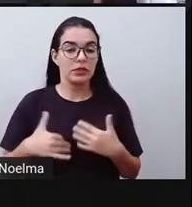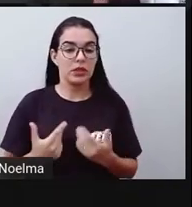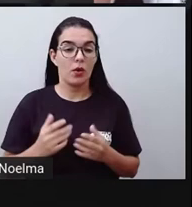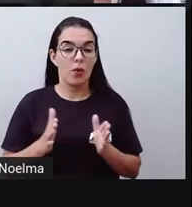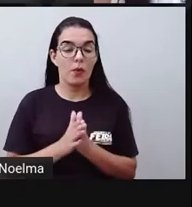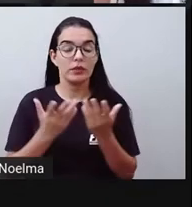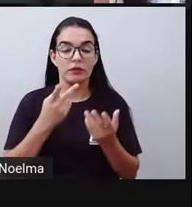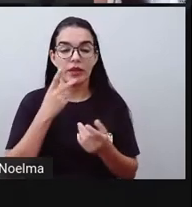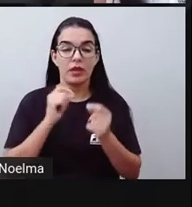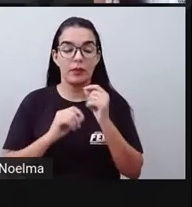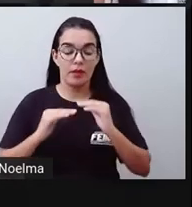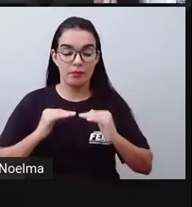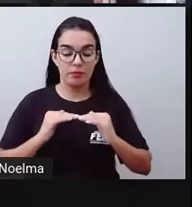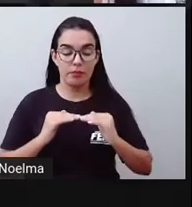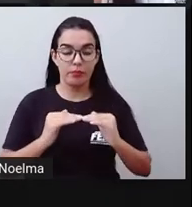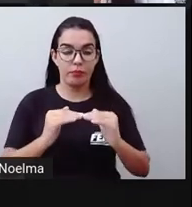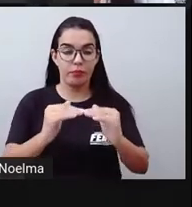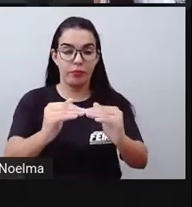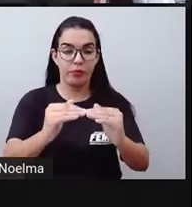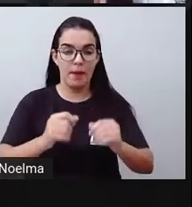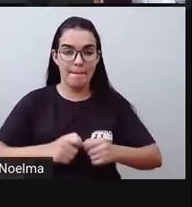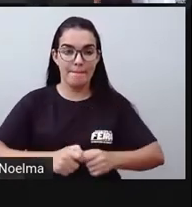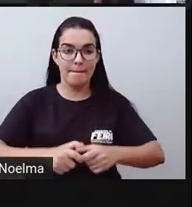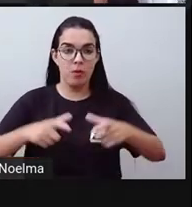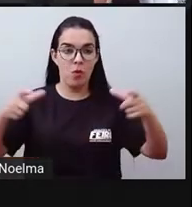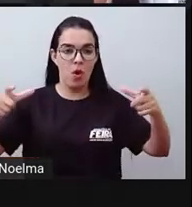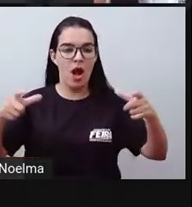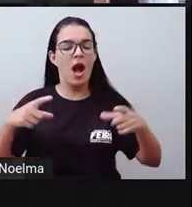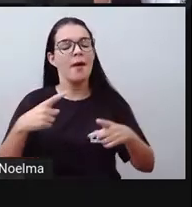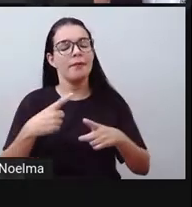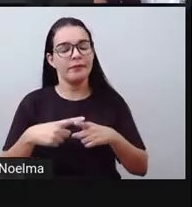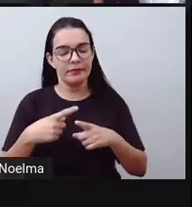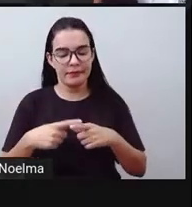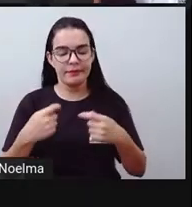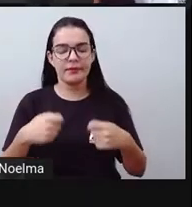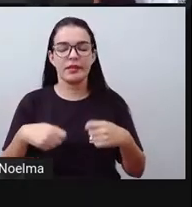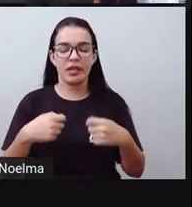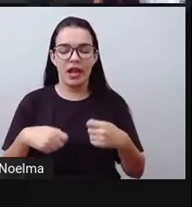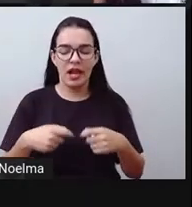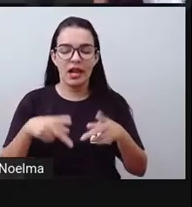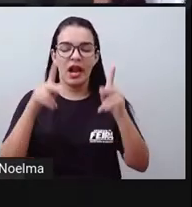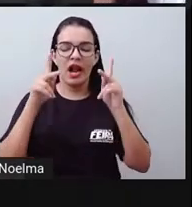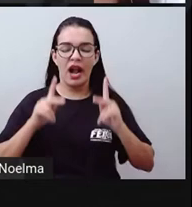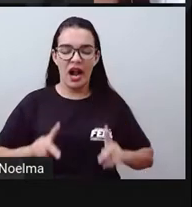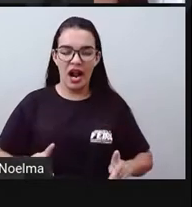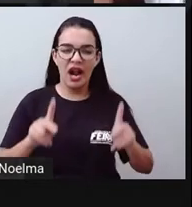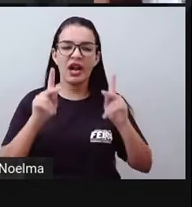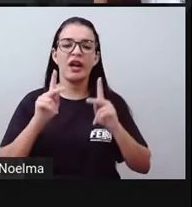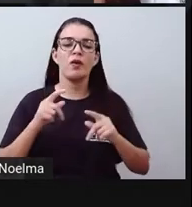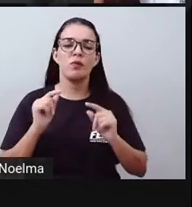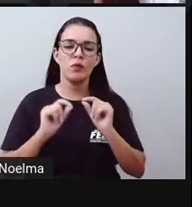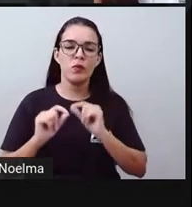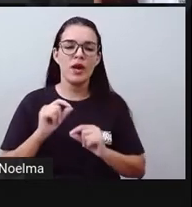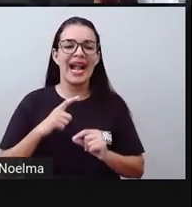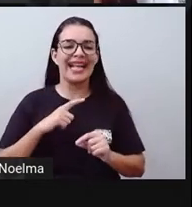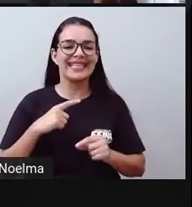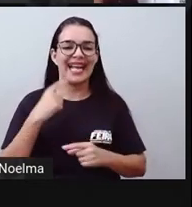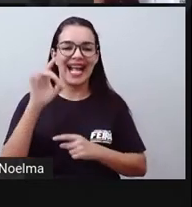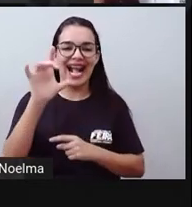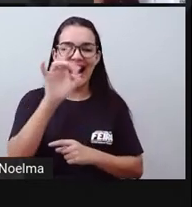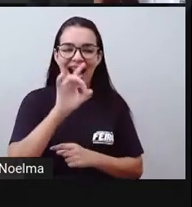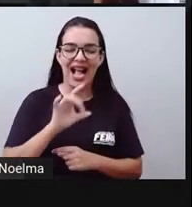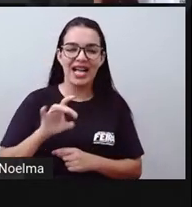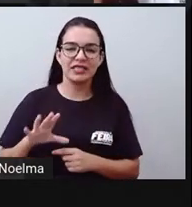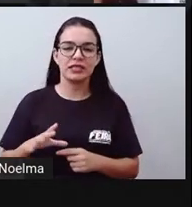também para atender as necessidades da população, as necessidades de desenvolvimento